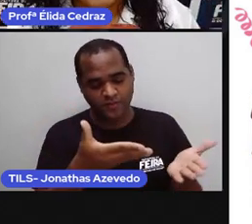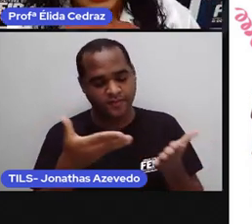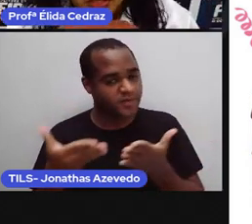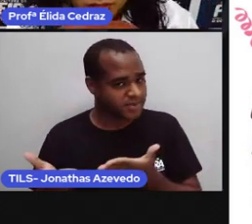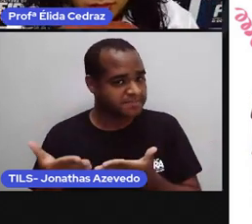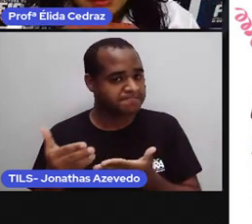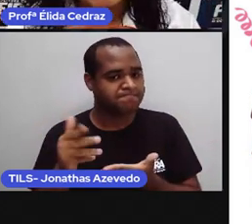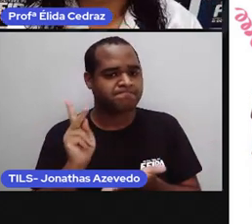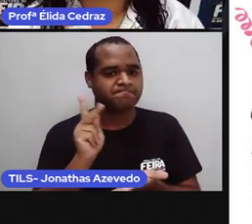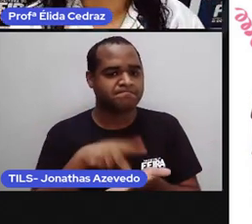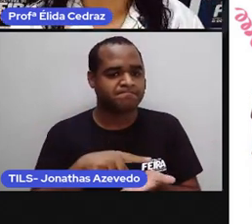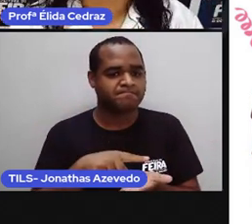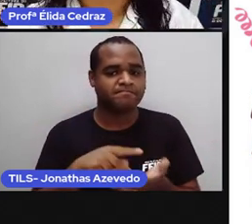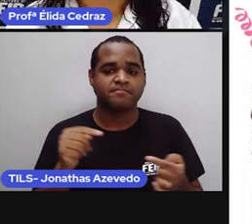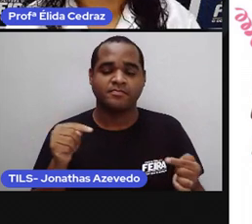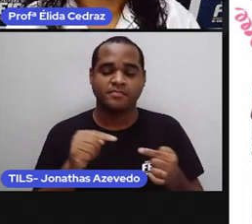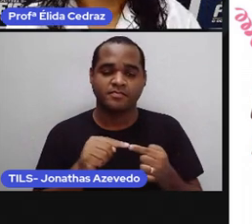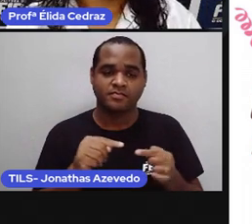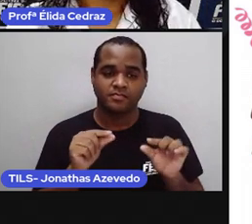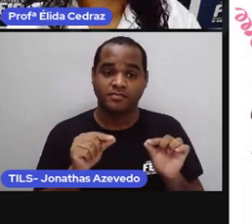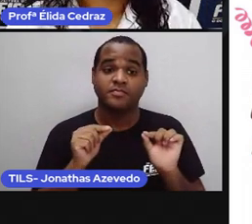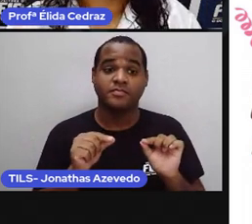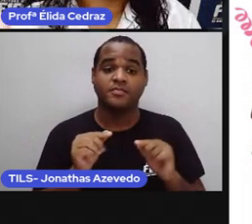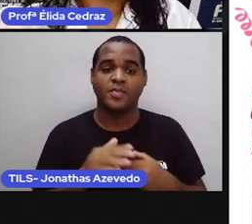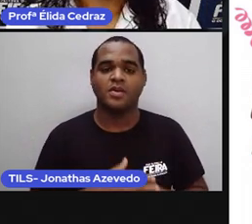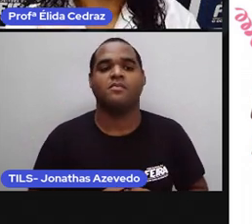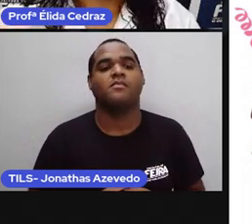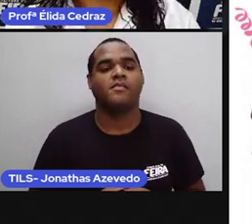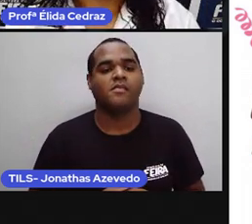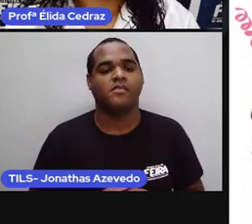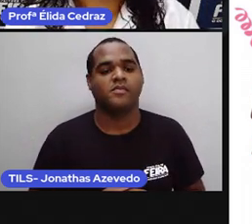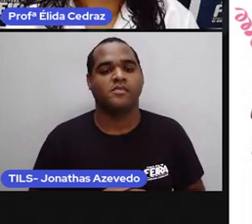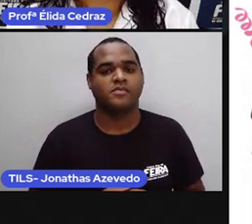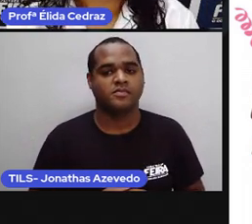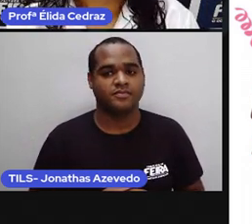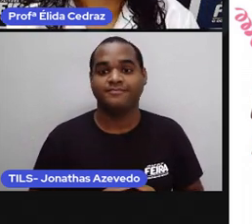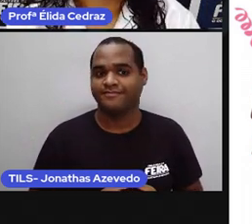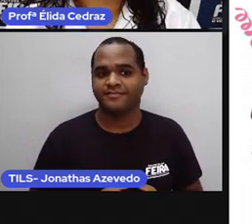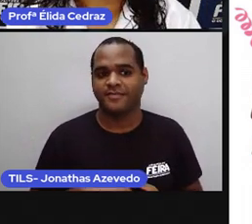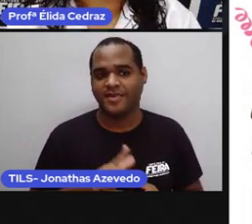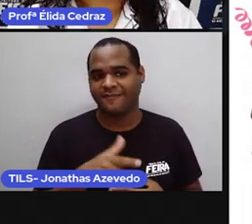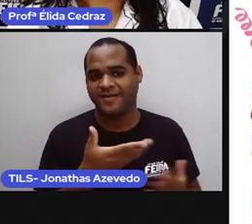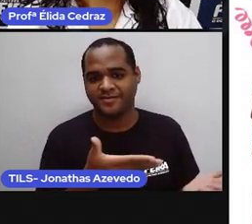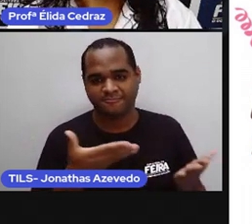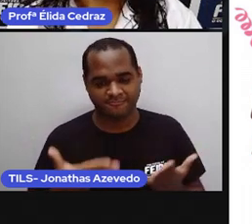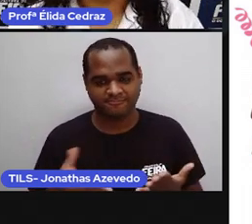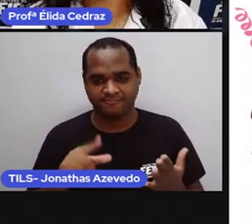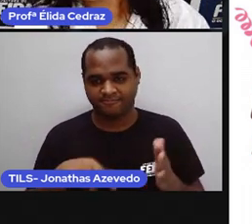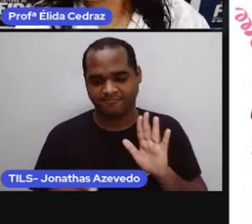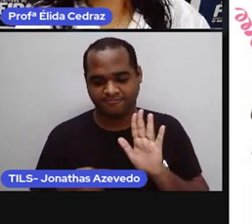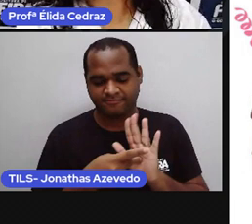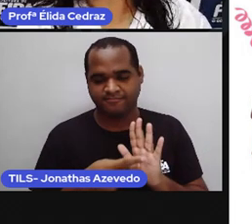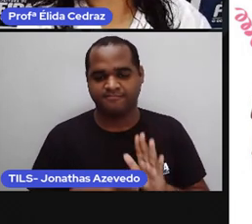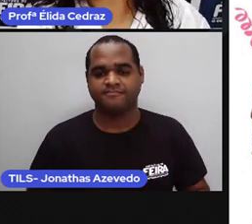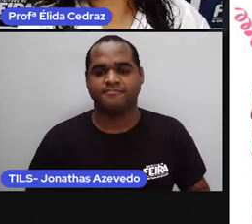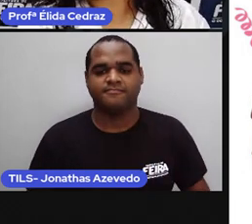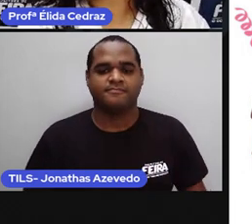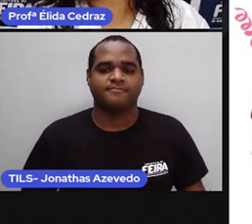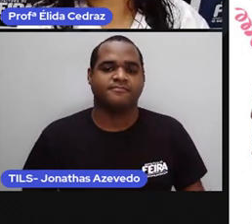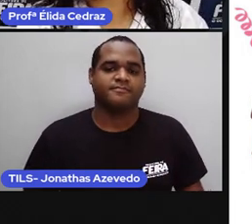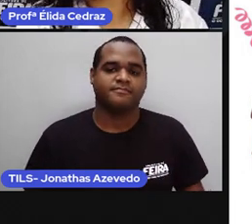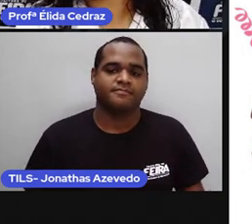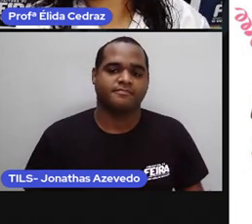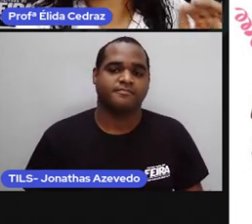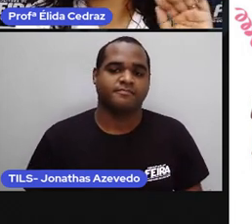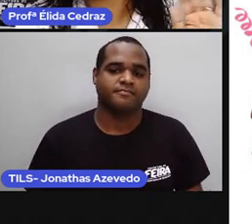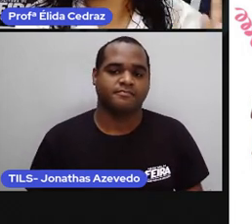convites por causa da festa dele. Certo? E nós vamos